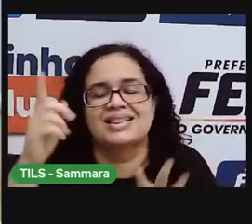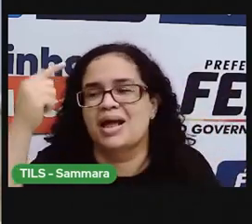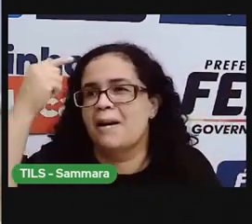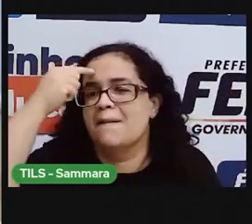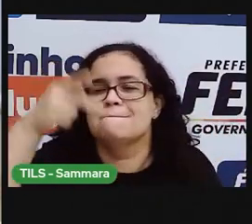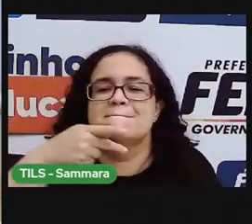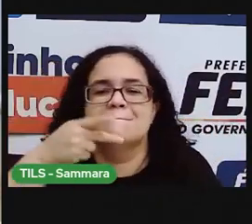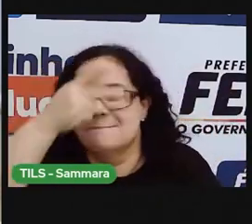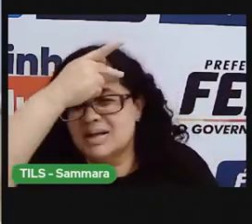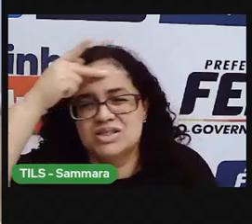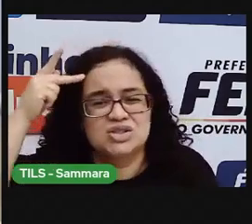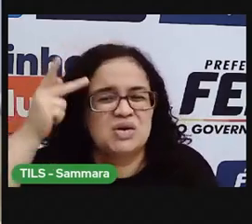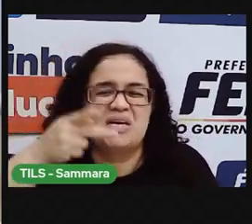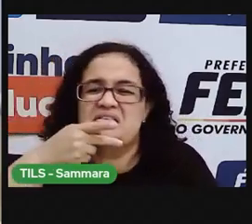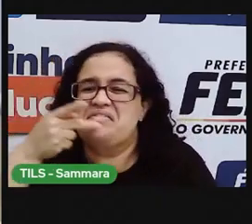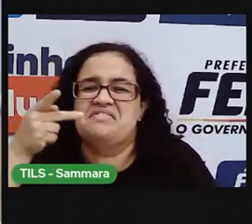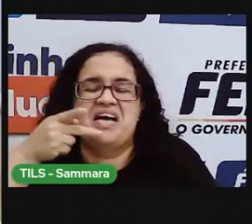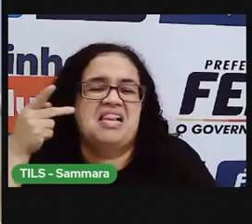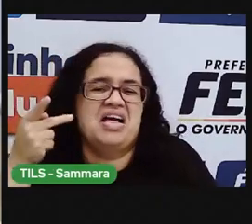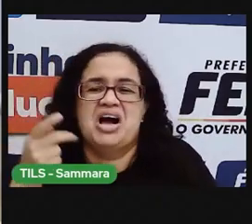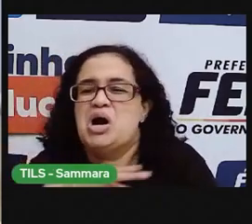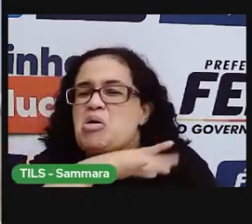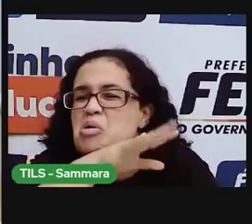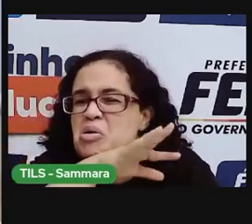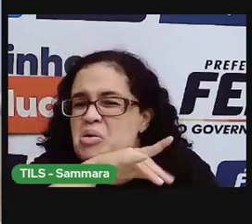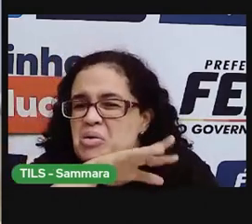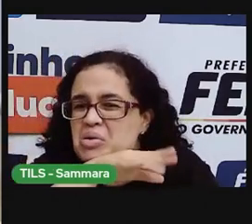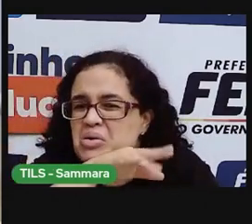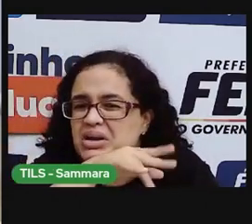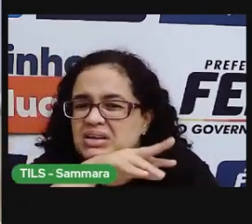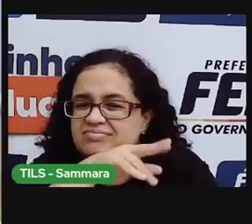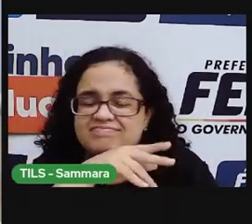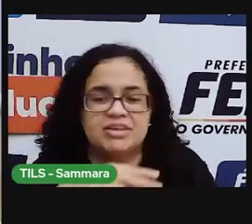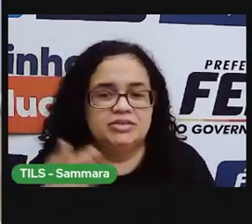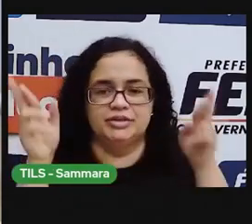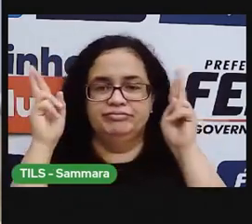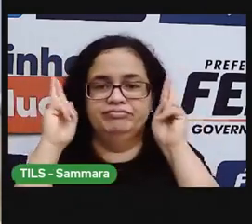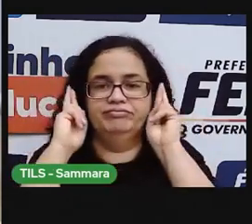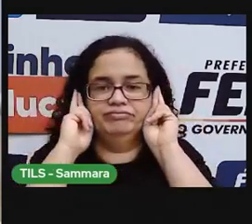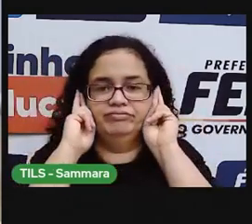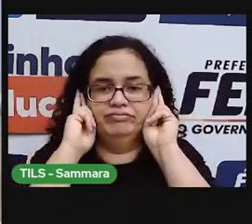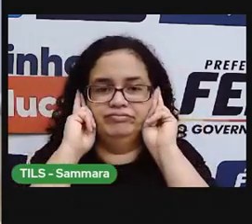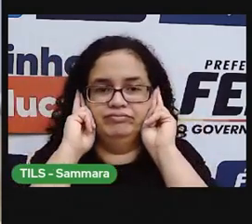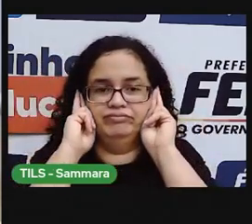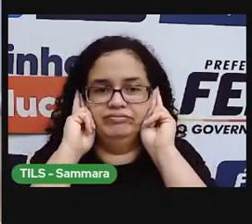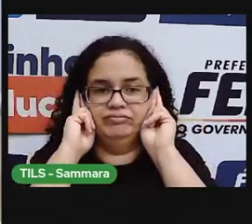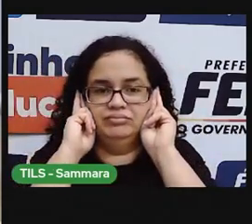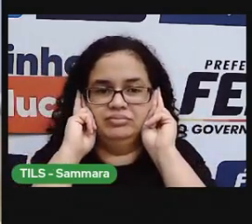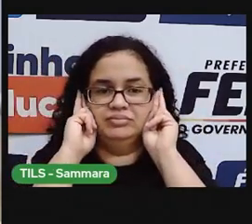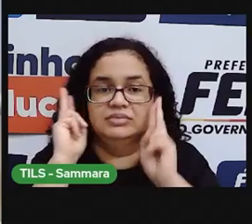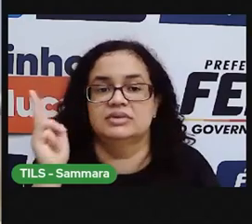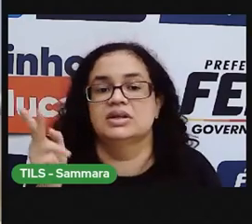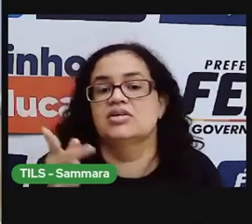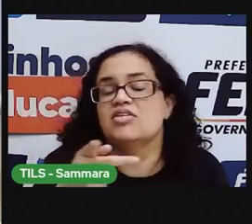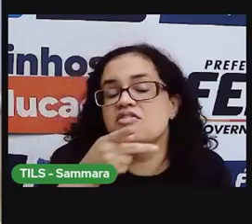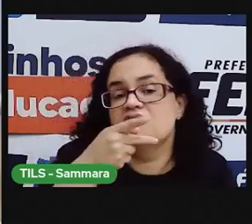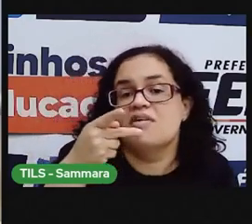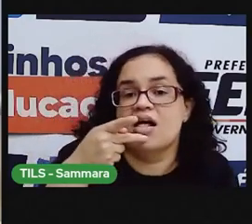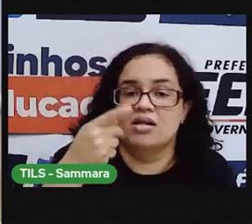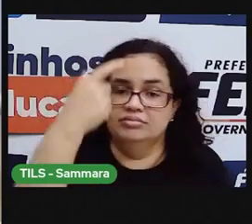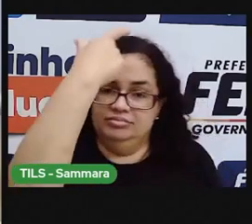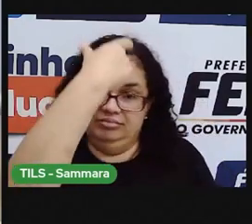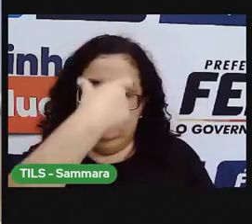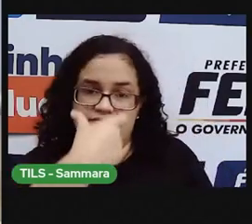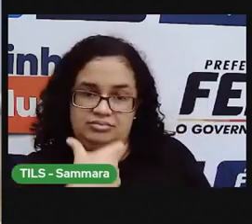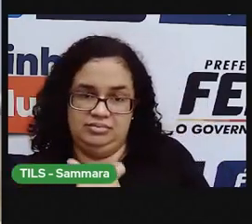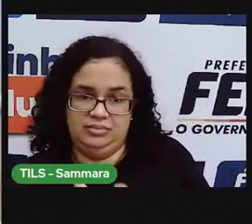pensamentos negativos e tudo aquilo de ruim que as pessoas podem falar com a gente. Falar pra